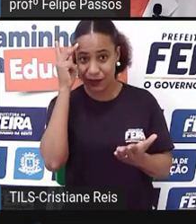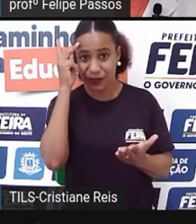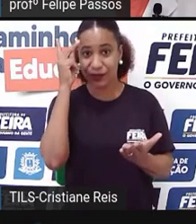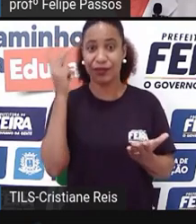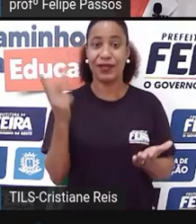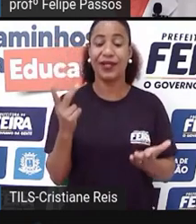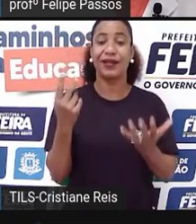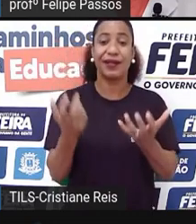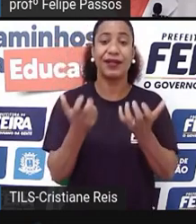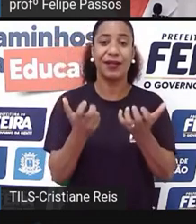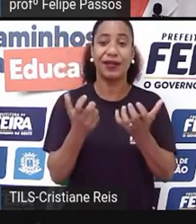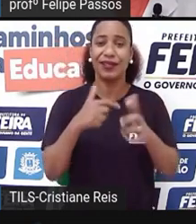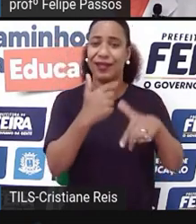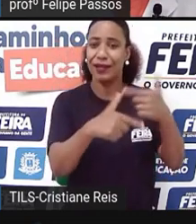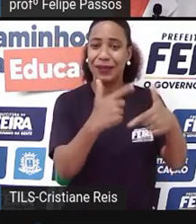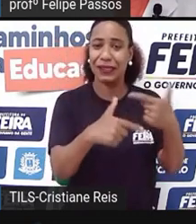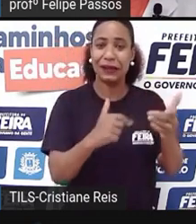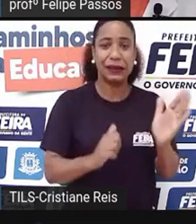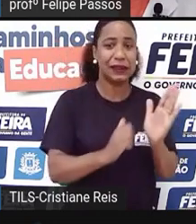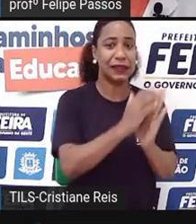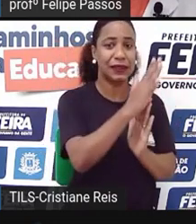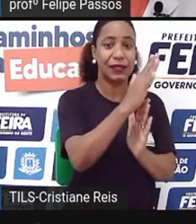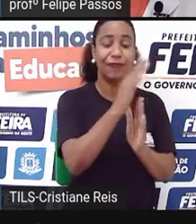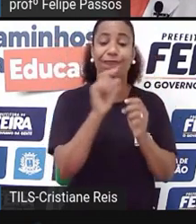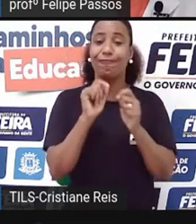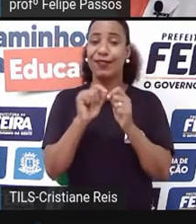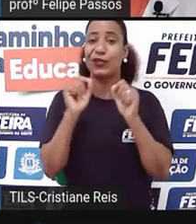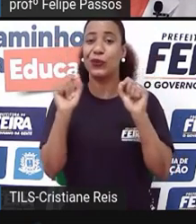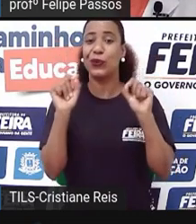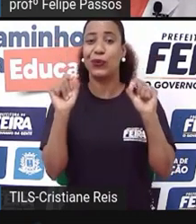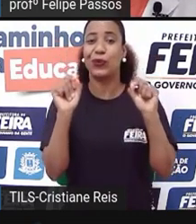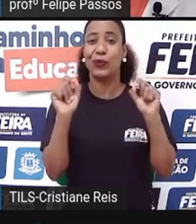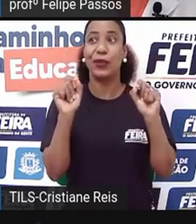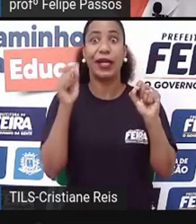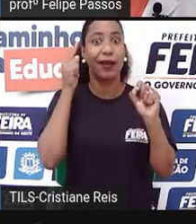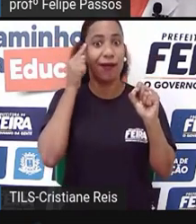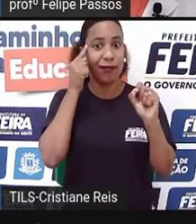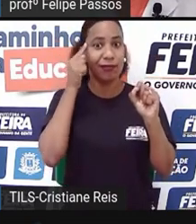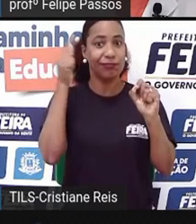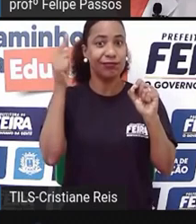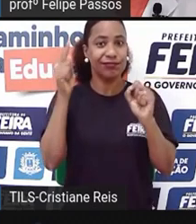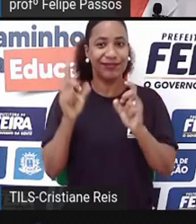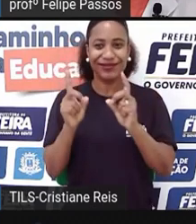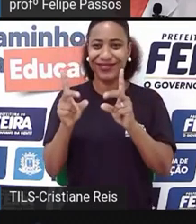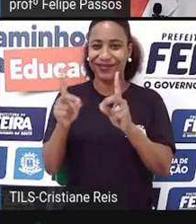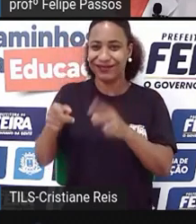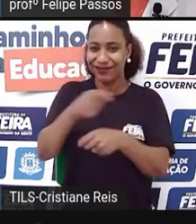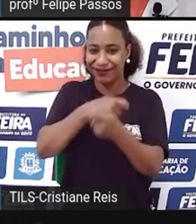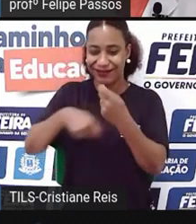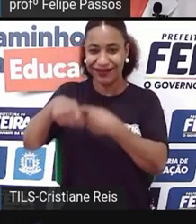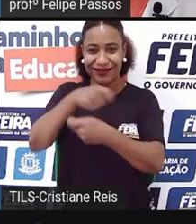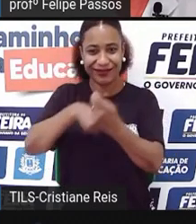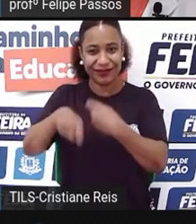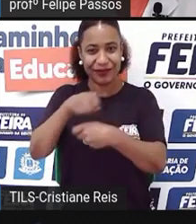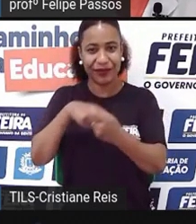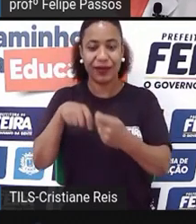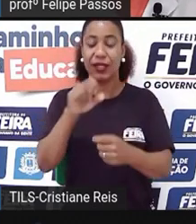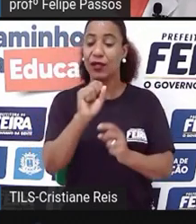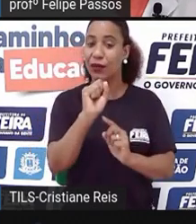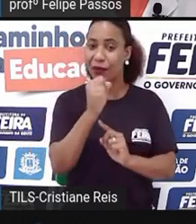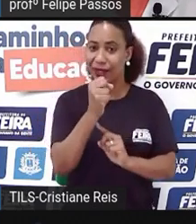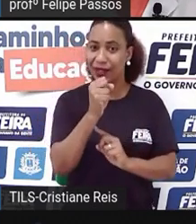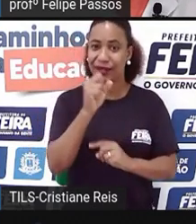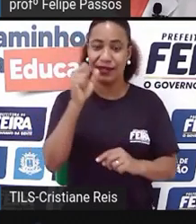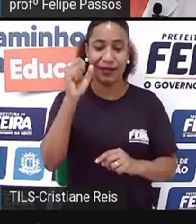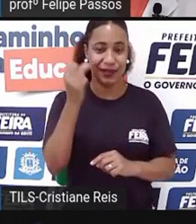sobrevivência. Então, são... 86% dessas empresas são daquelas pessoas